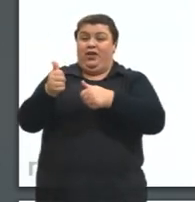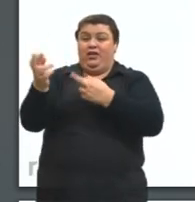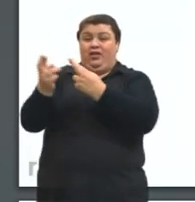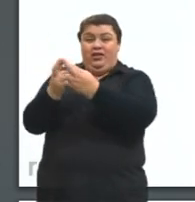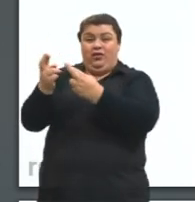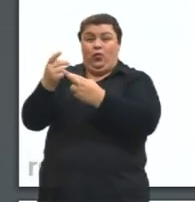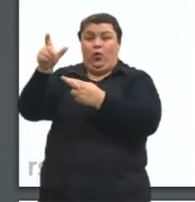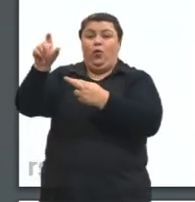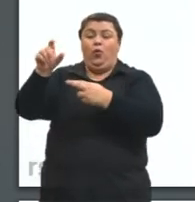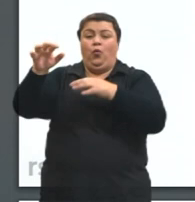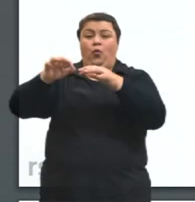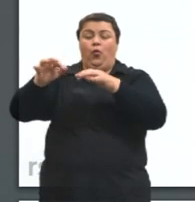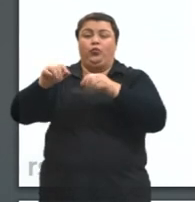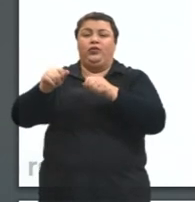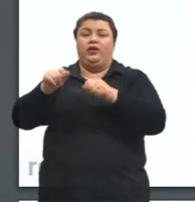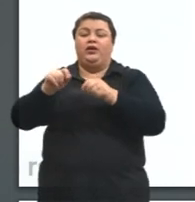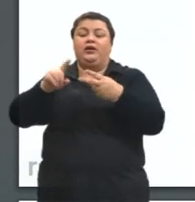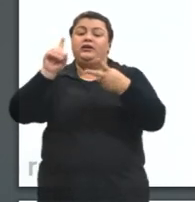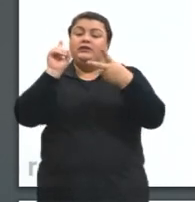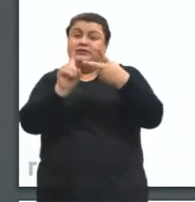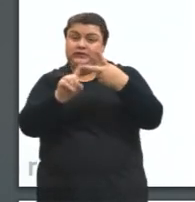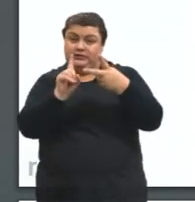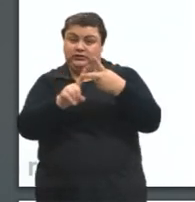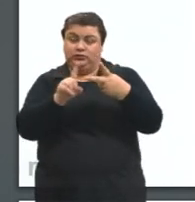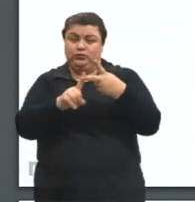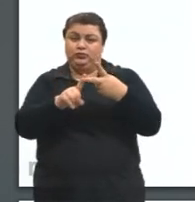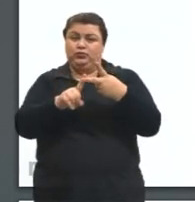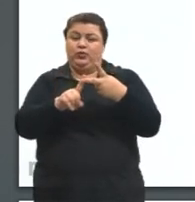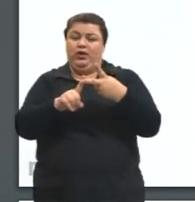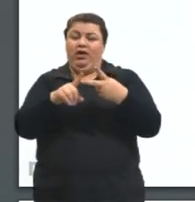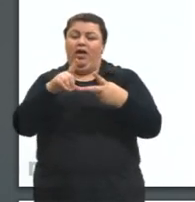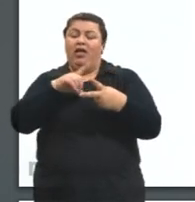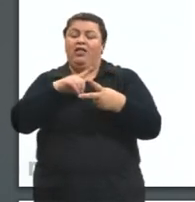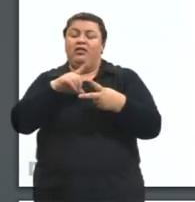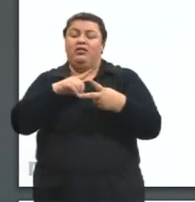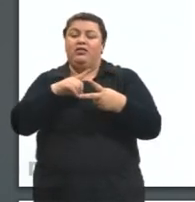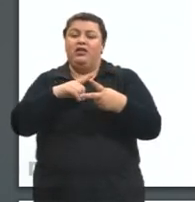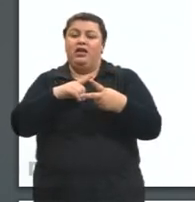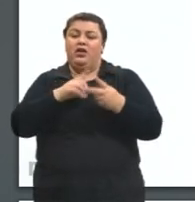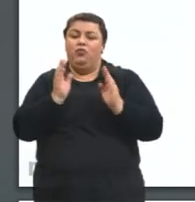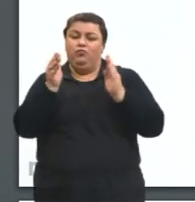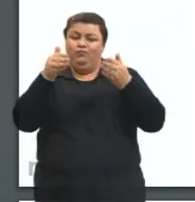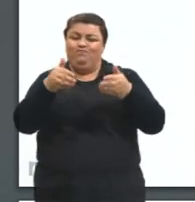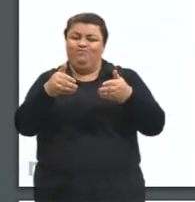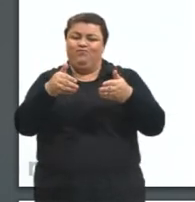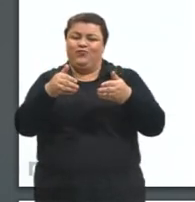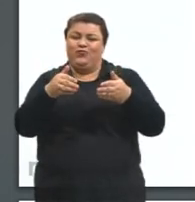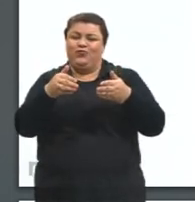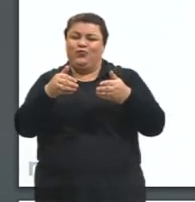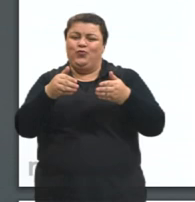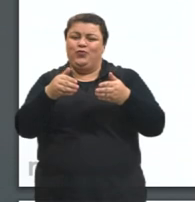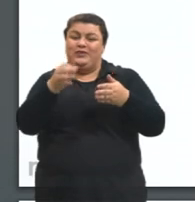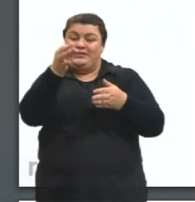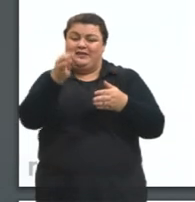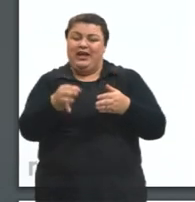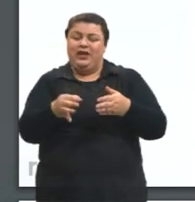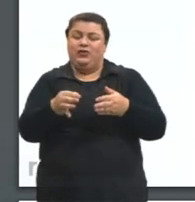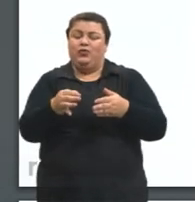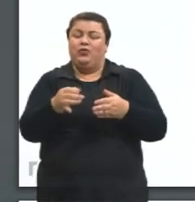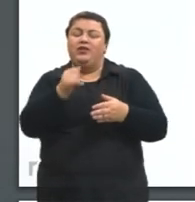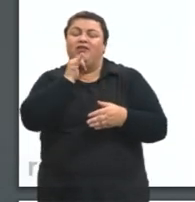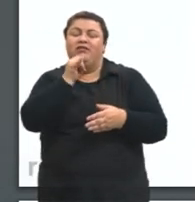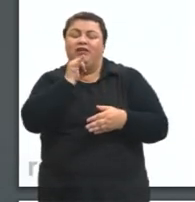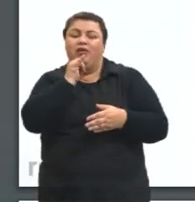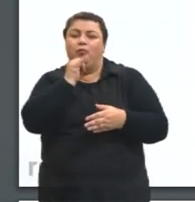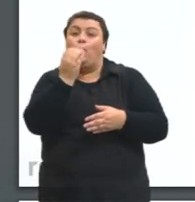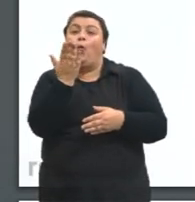ela vai se referir a um dado específico em particular. É sempre sobre o alimento. Se a gente for pensar sobre a nossa